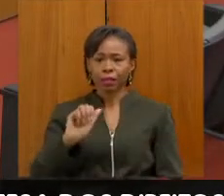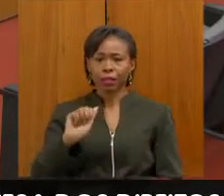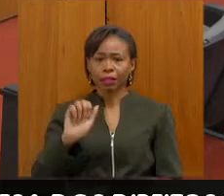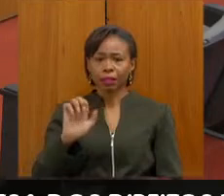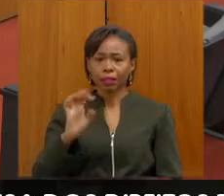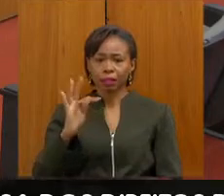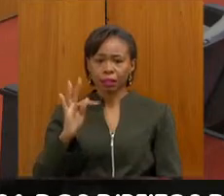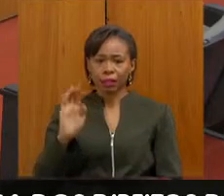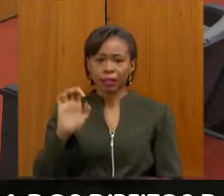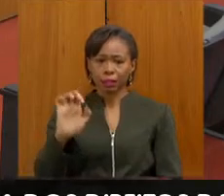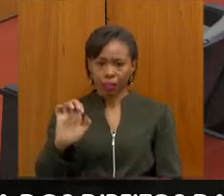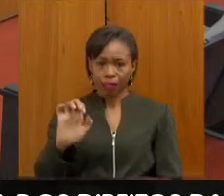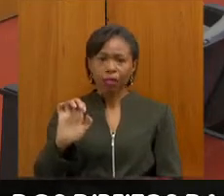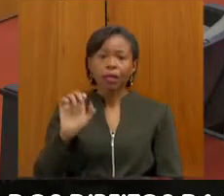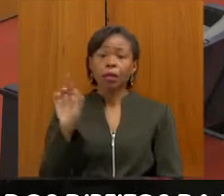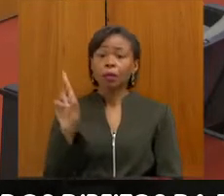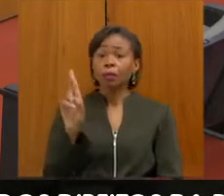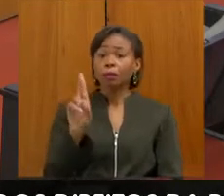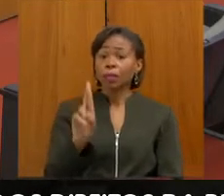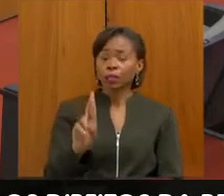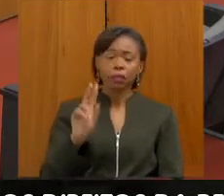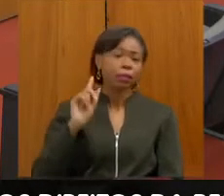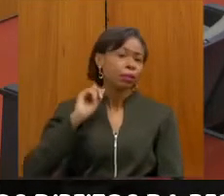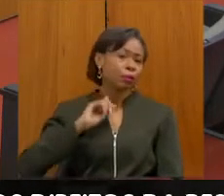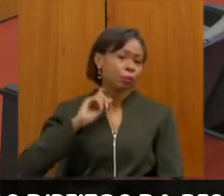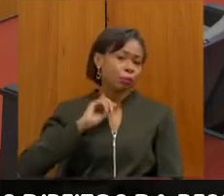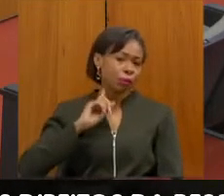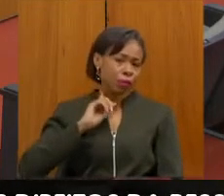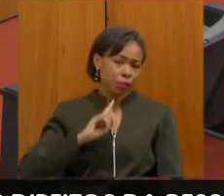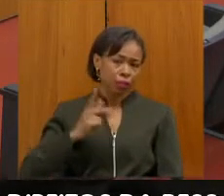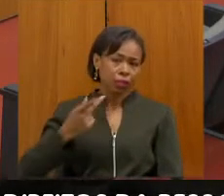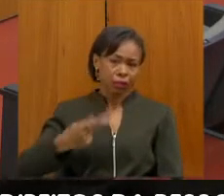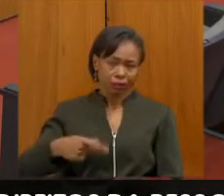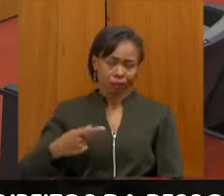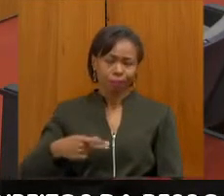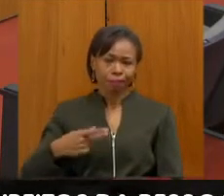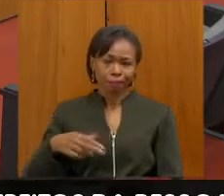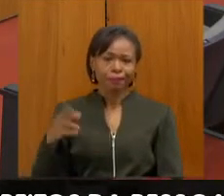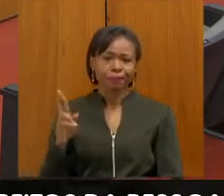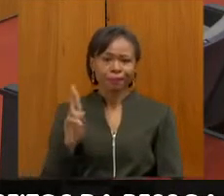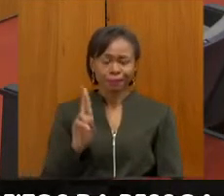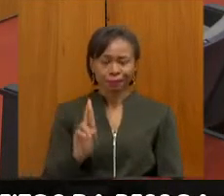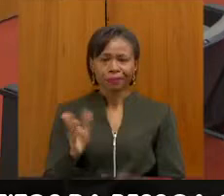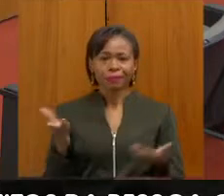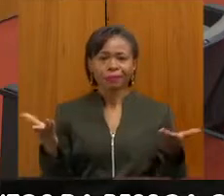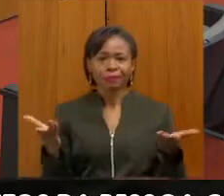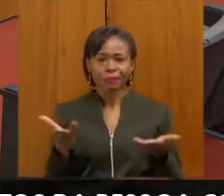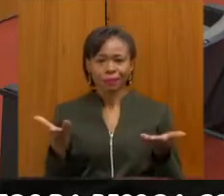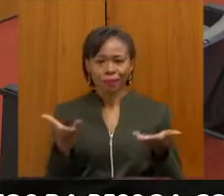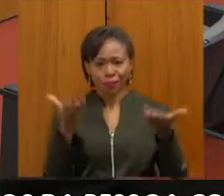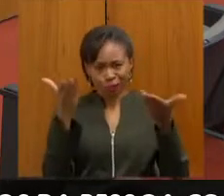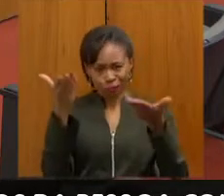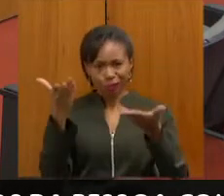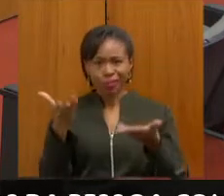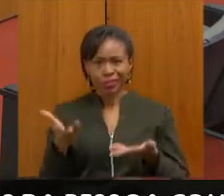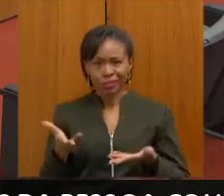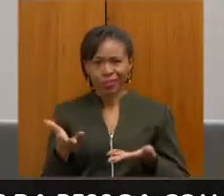Minas Gerais. Quase 500 APAIs em Minas Gerais estão representadas hoje aqui por vocês.